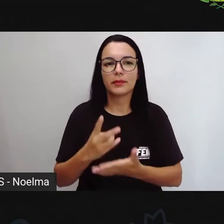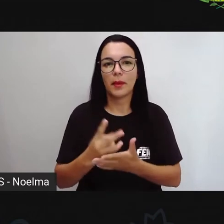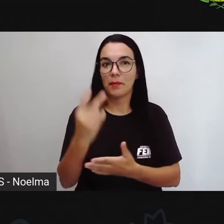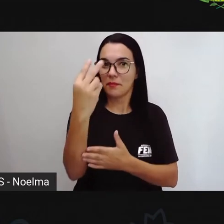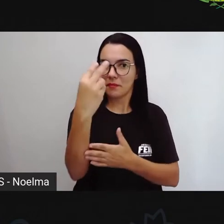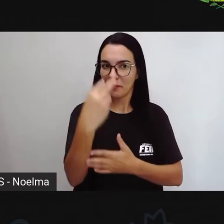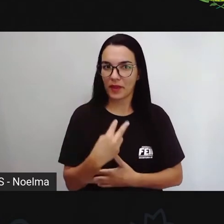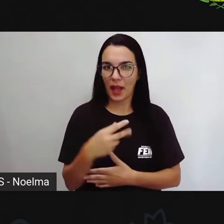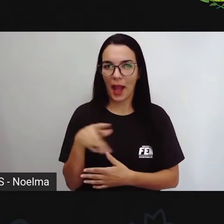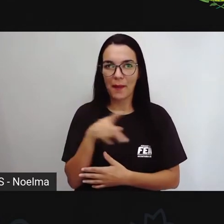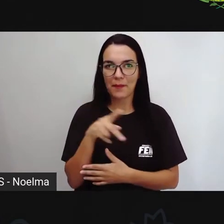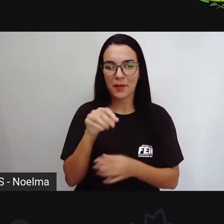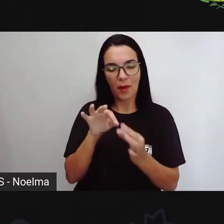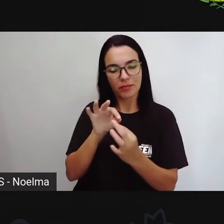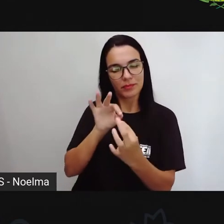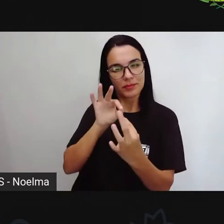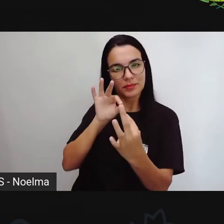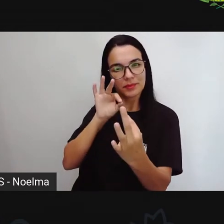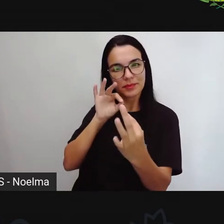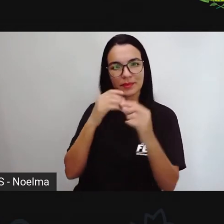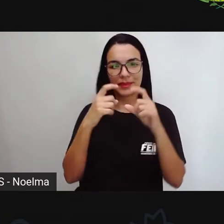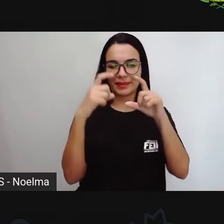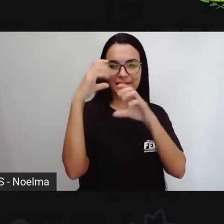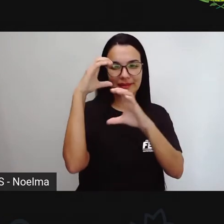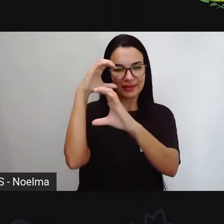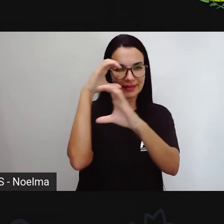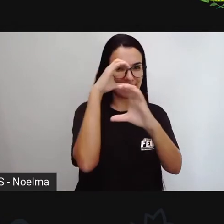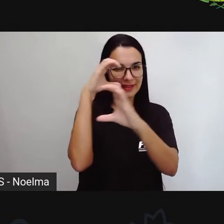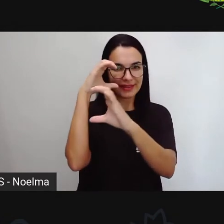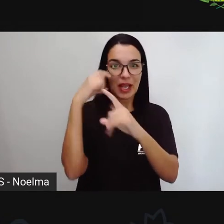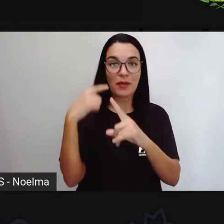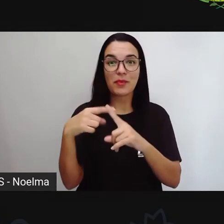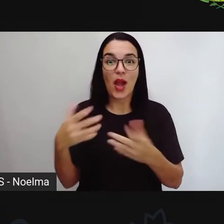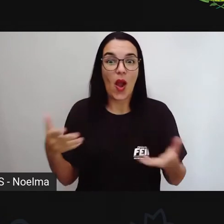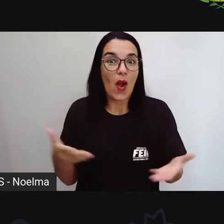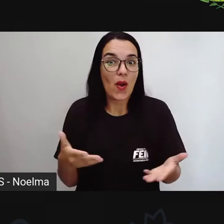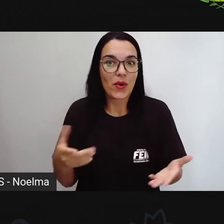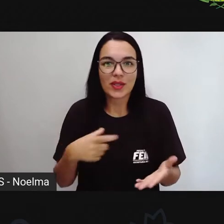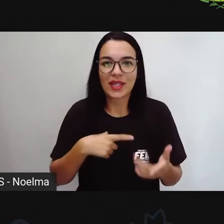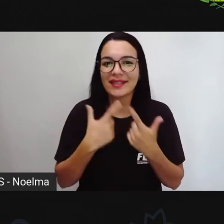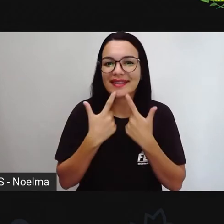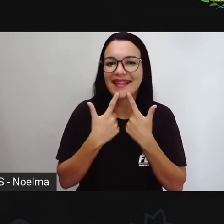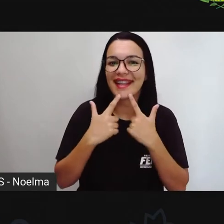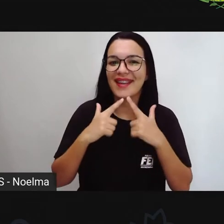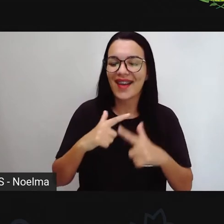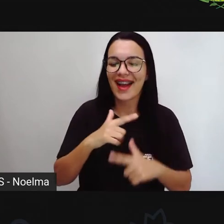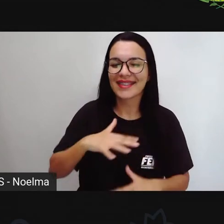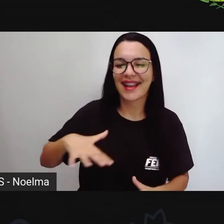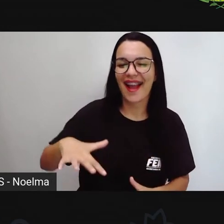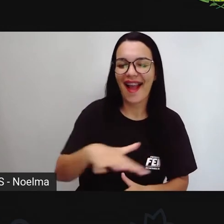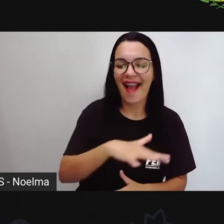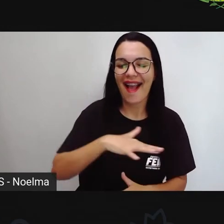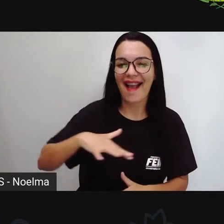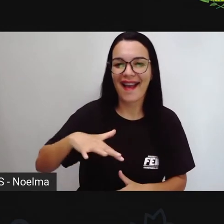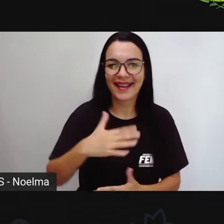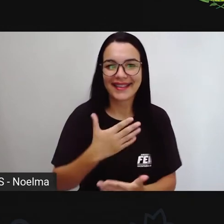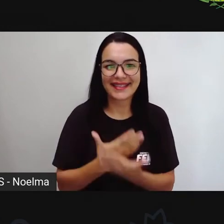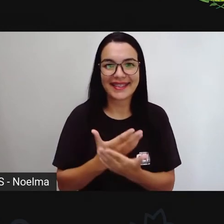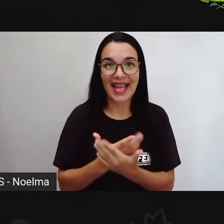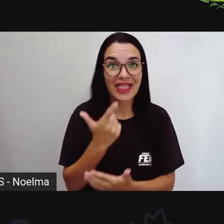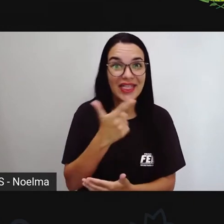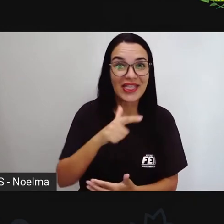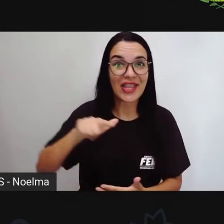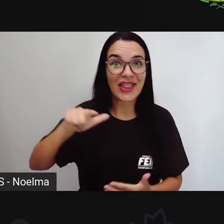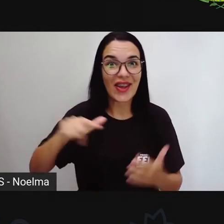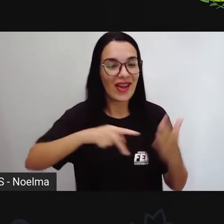a Pró está um pouquinho mais distante aí da câmera, porque a Pró vai dar uma aula de linguagens agora, a gente vai trabalhar novamente com